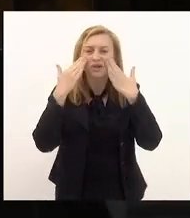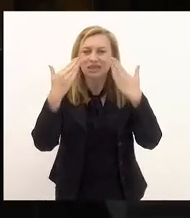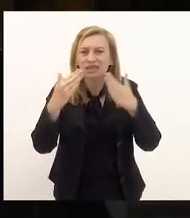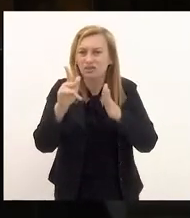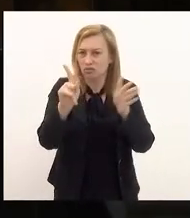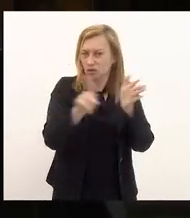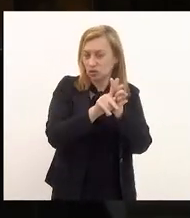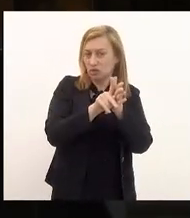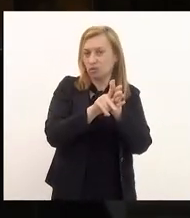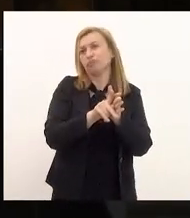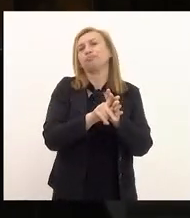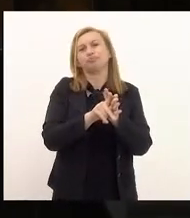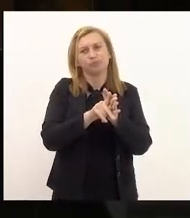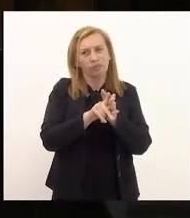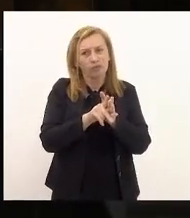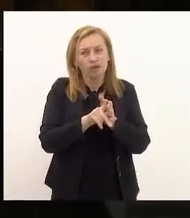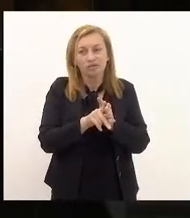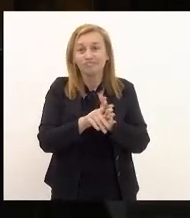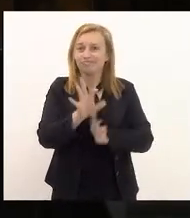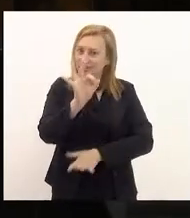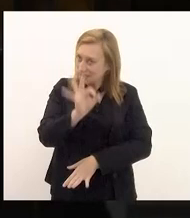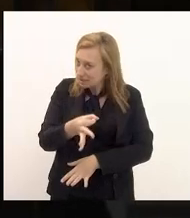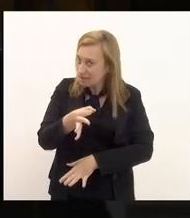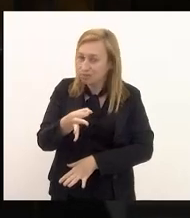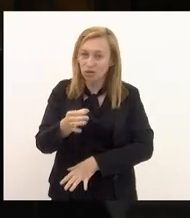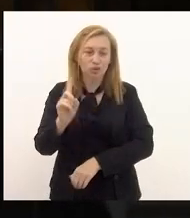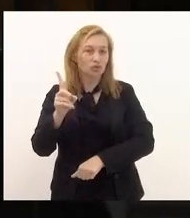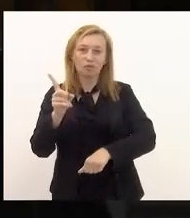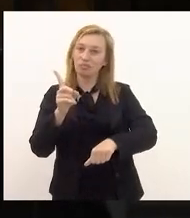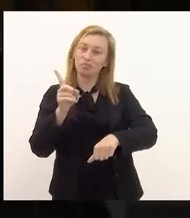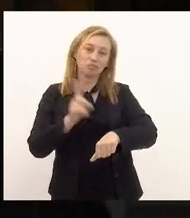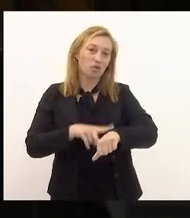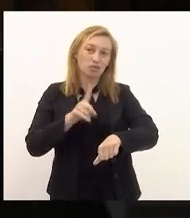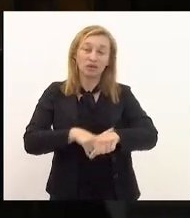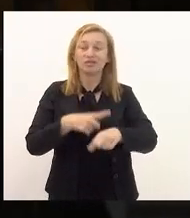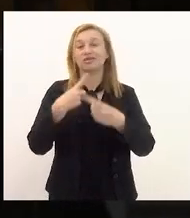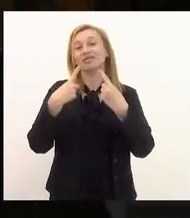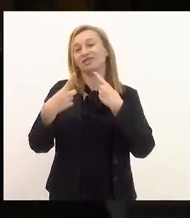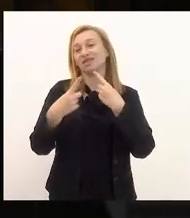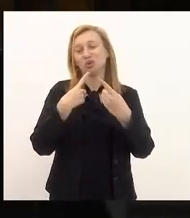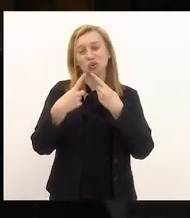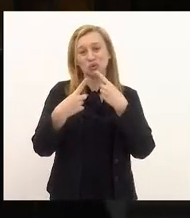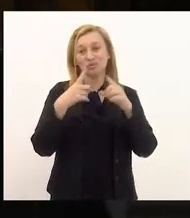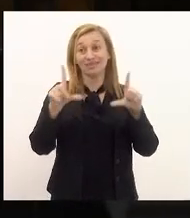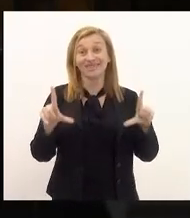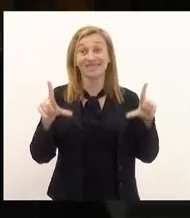projetos definitivamente não é hora de fazer discurso